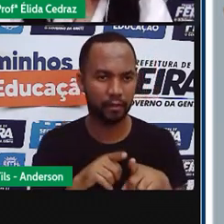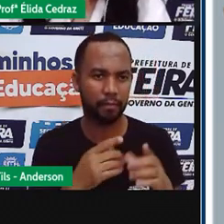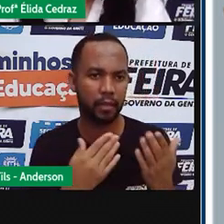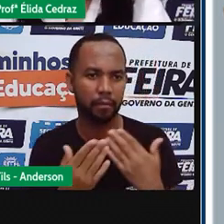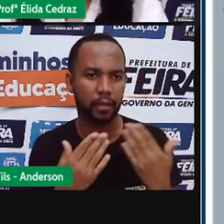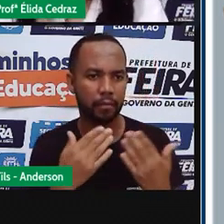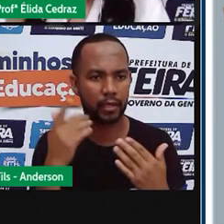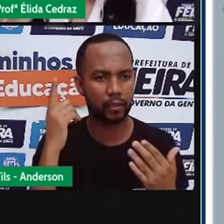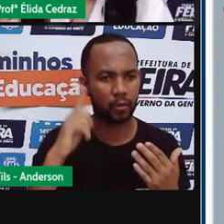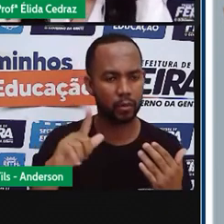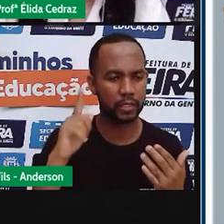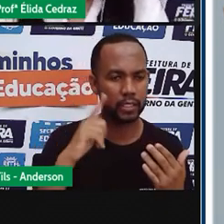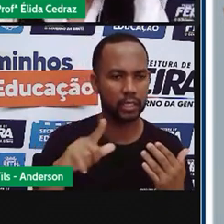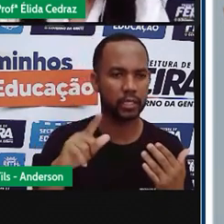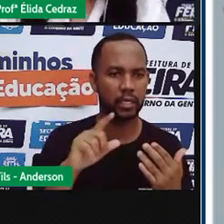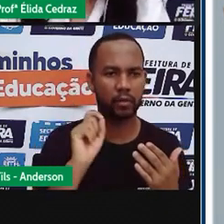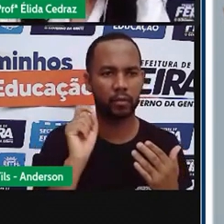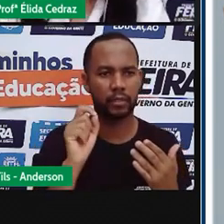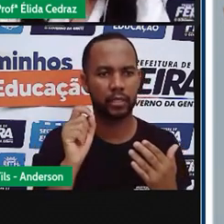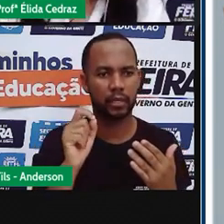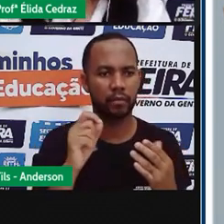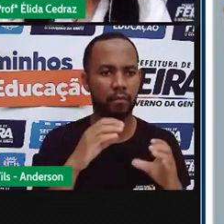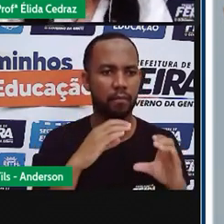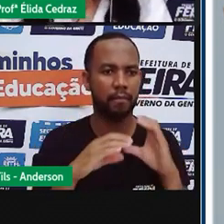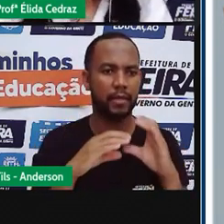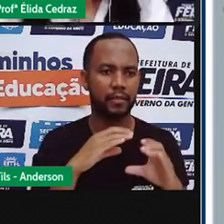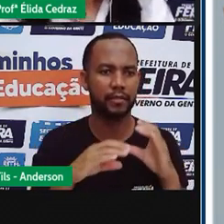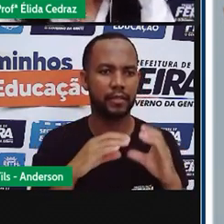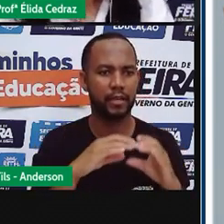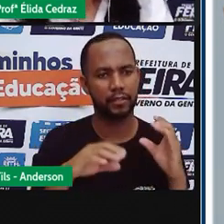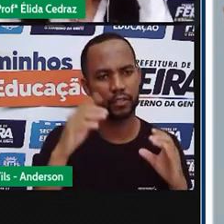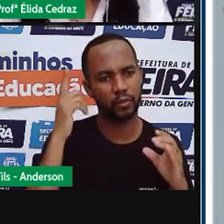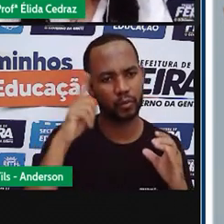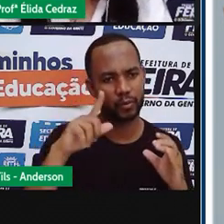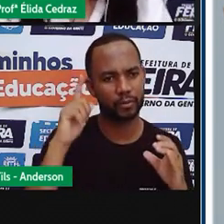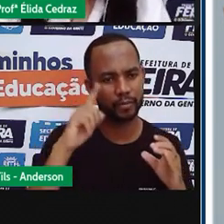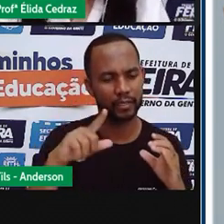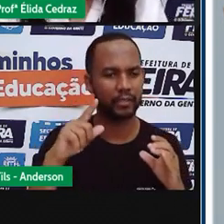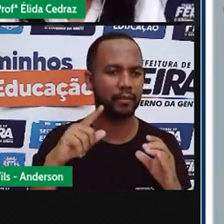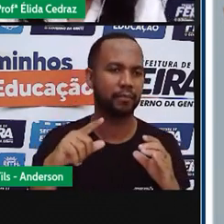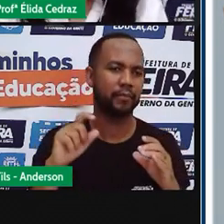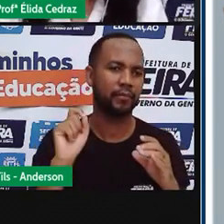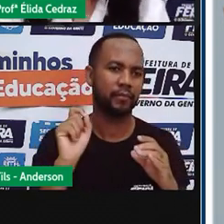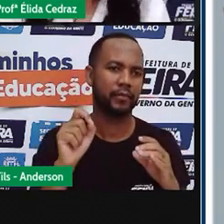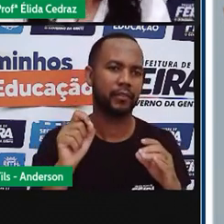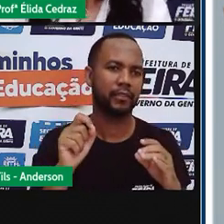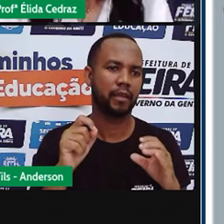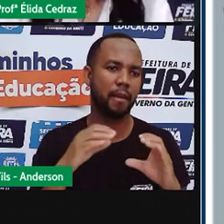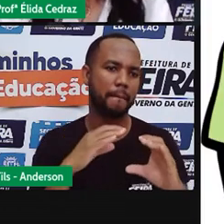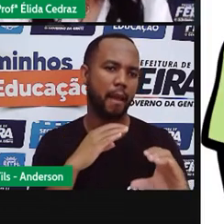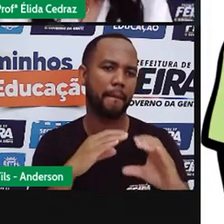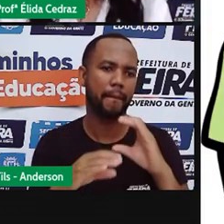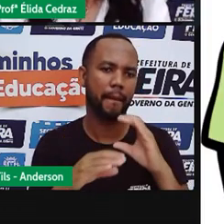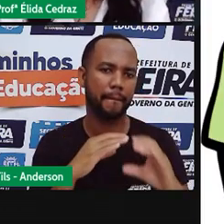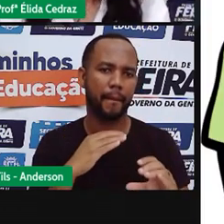Conseguir absorver aquela mensagem e compartilhar com o outro.